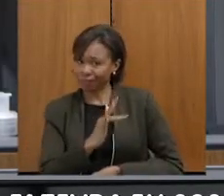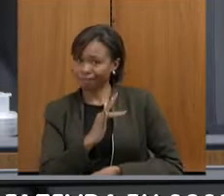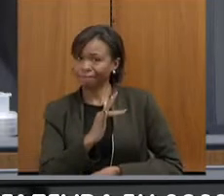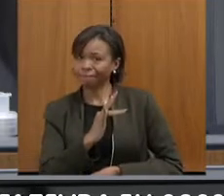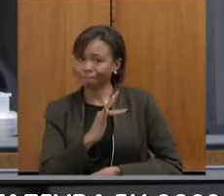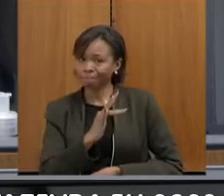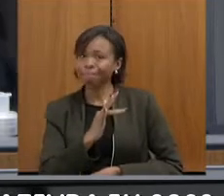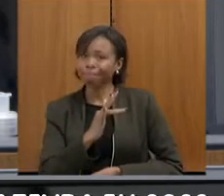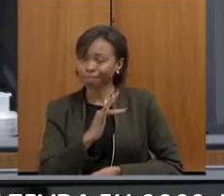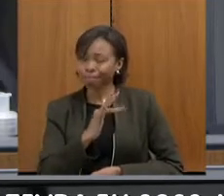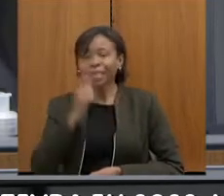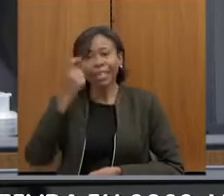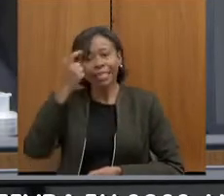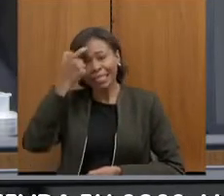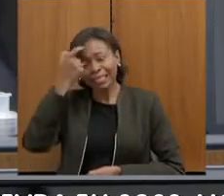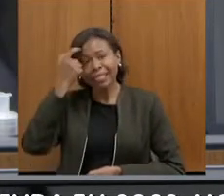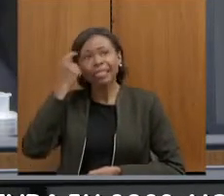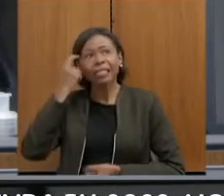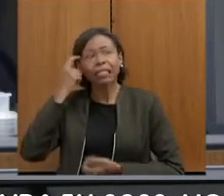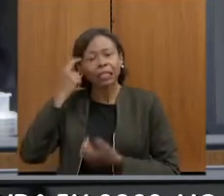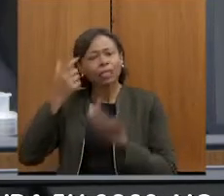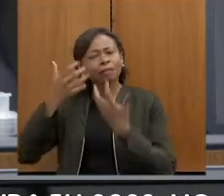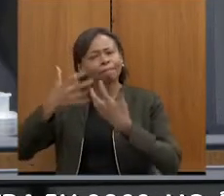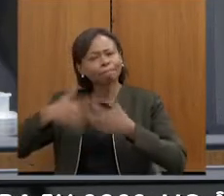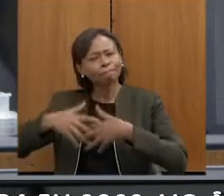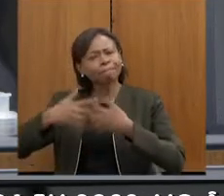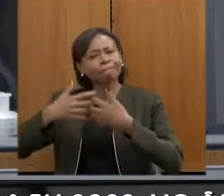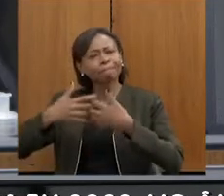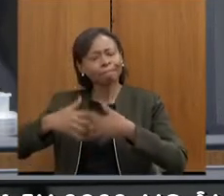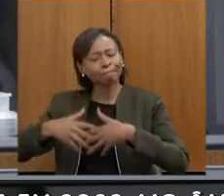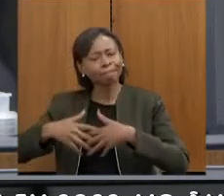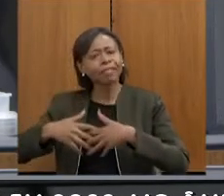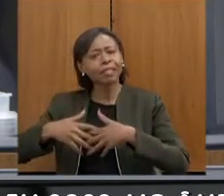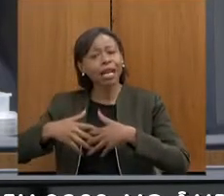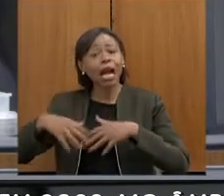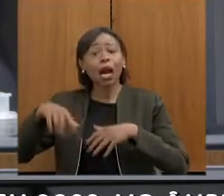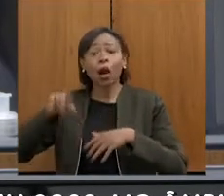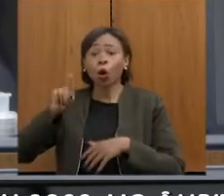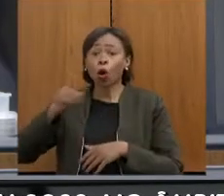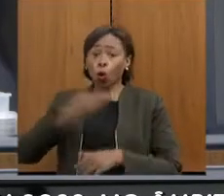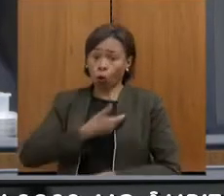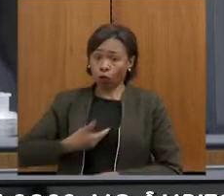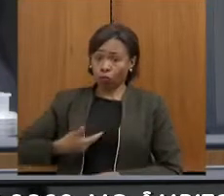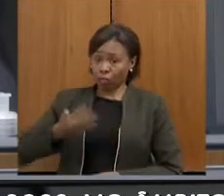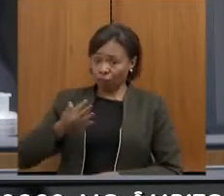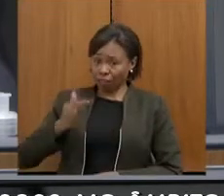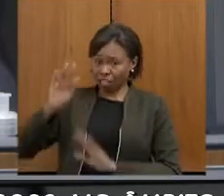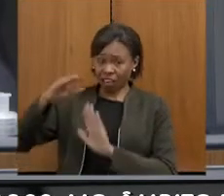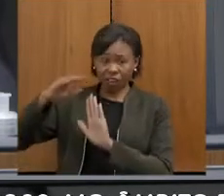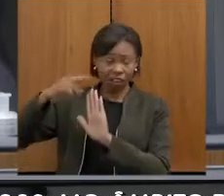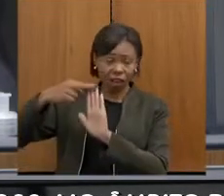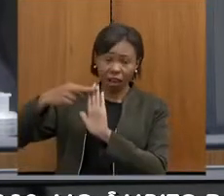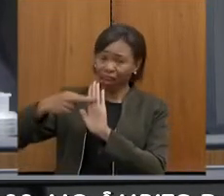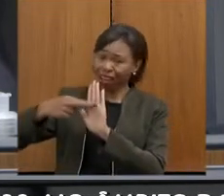eu acho que esse é um raciocínio que a gente sempre tem que fazer. Eu acho que as regras do governo federal são draconianas,